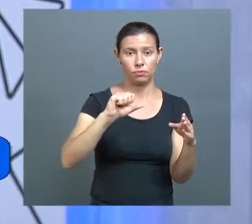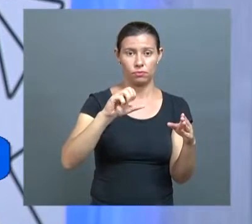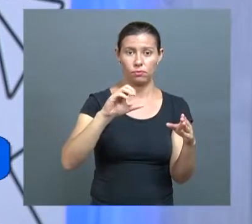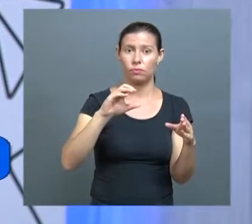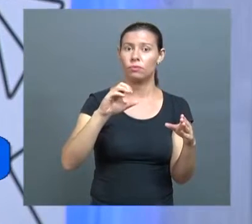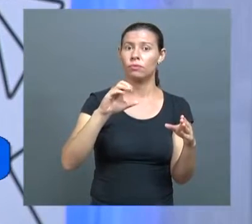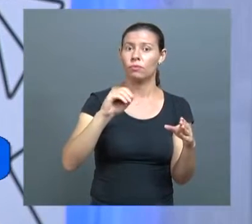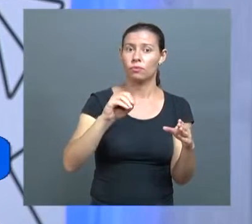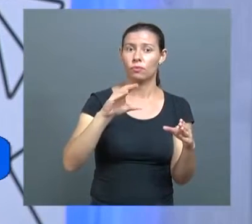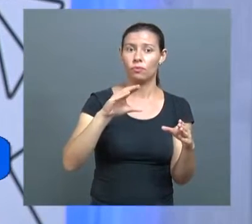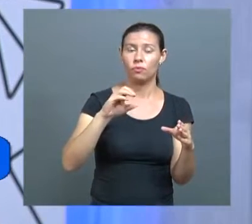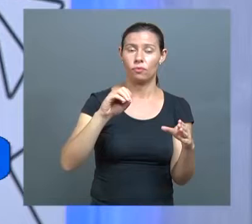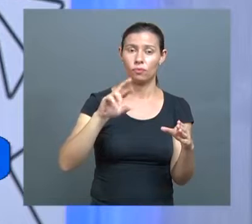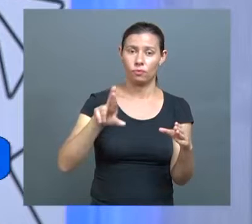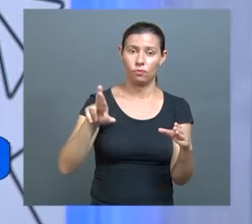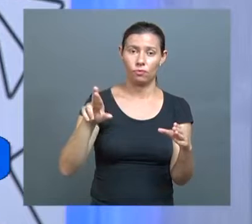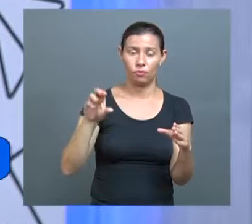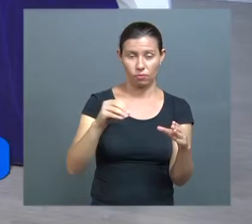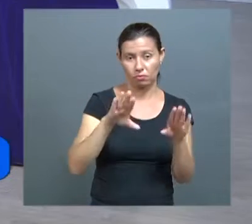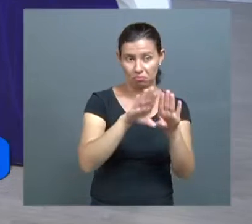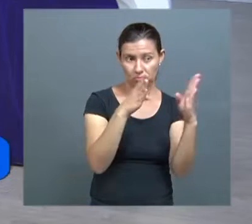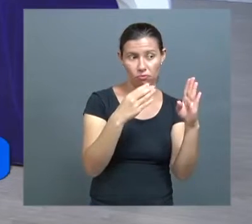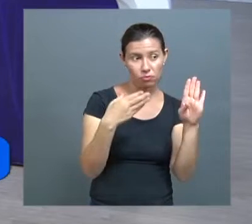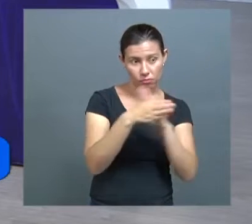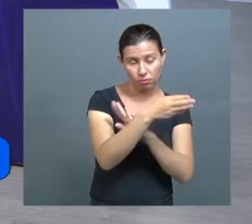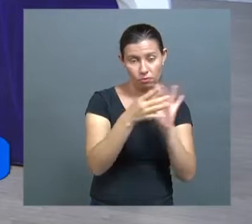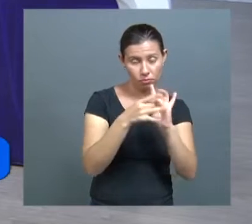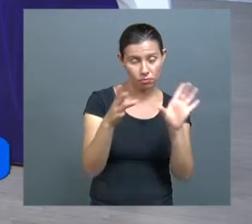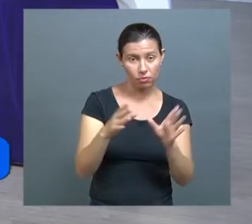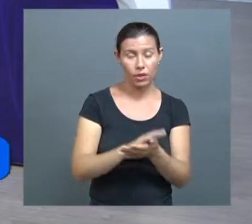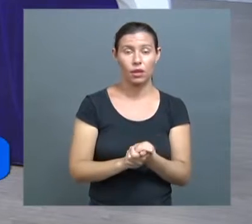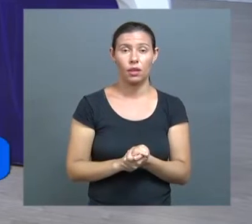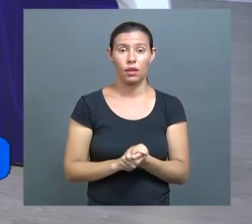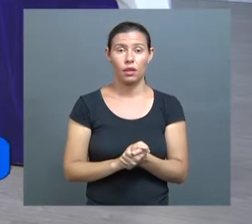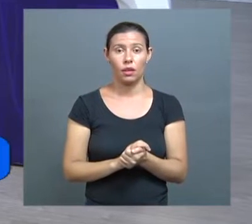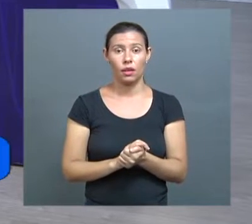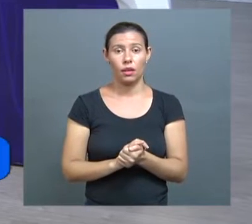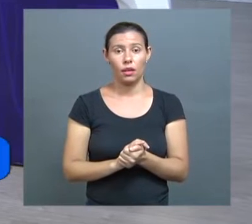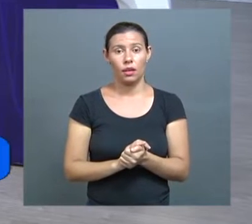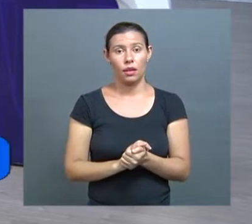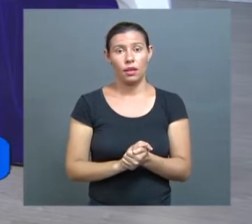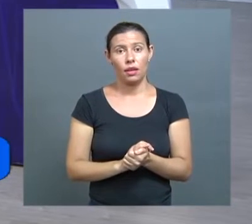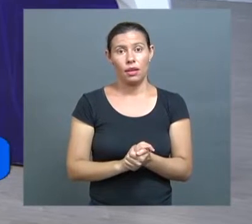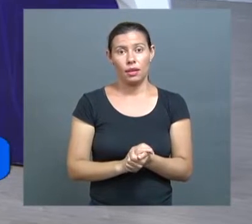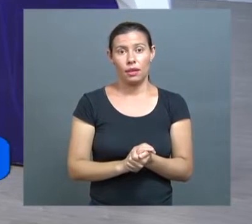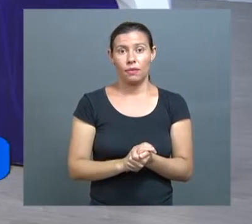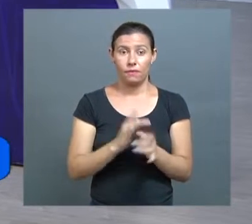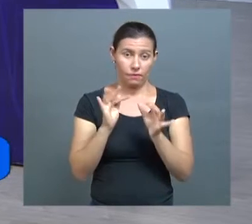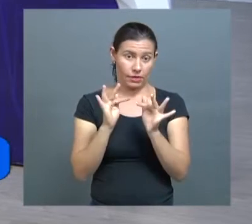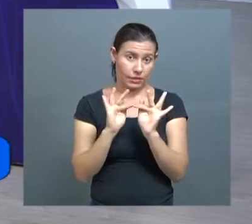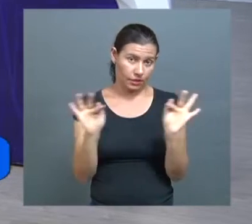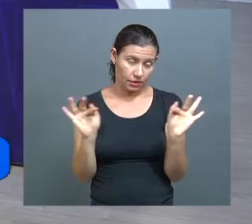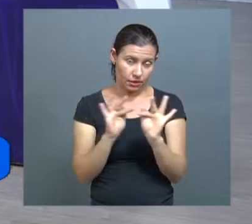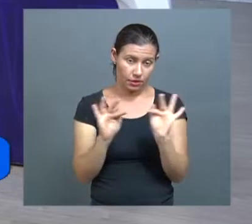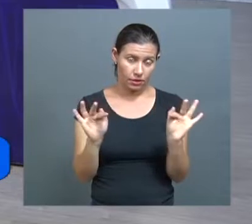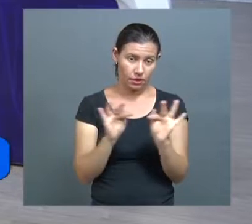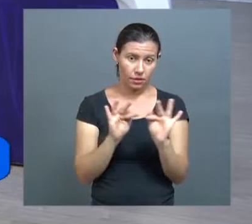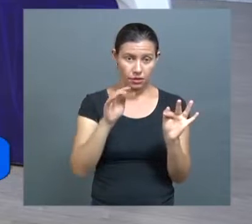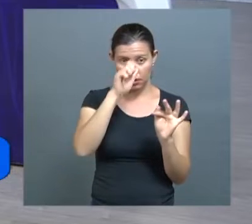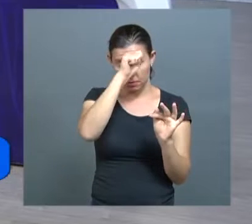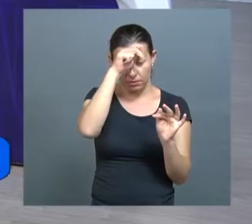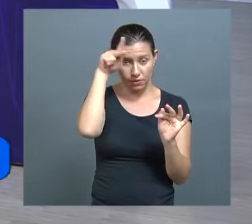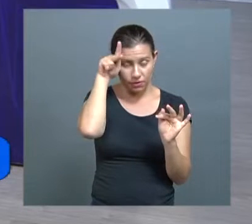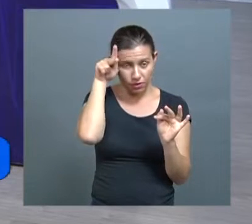de alta e média complexidade. Essa baixa complexidade, a prefeitura não tem que